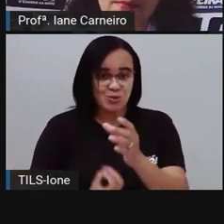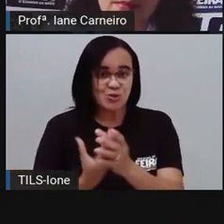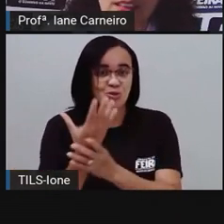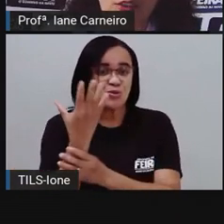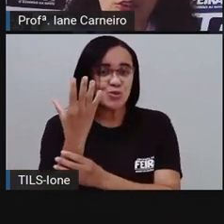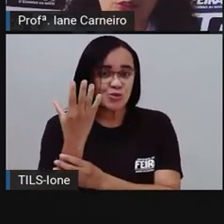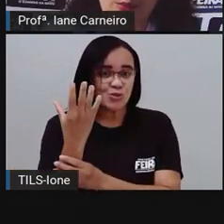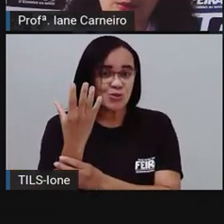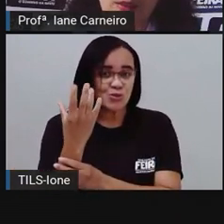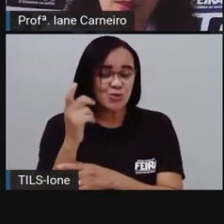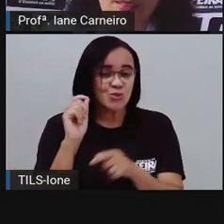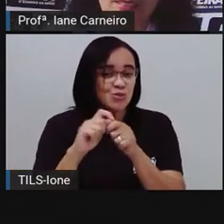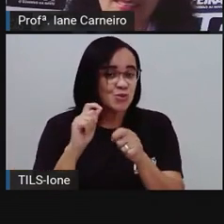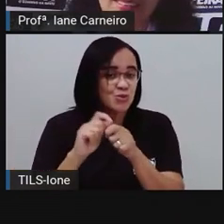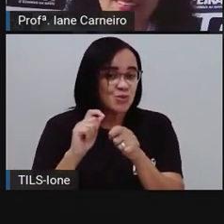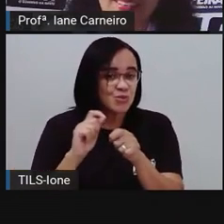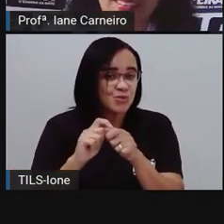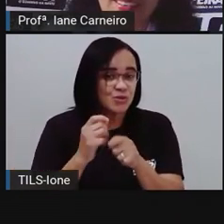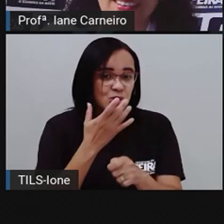Que cor formou?